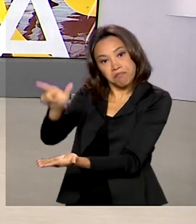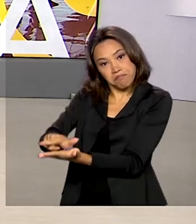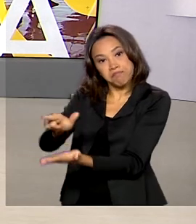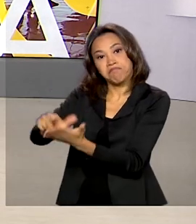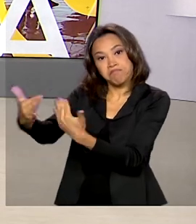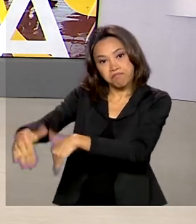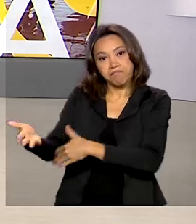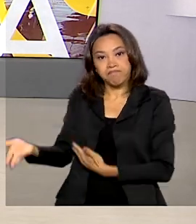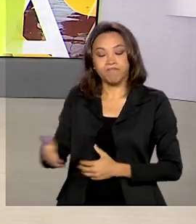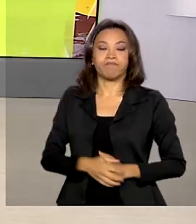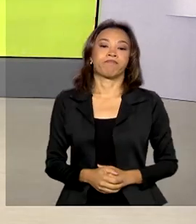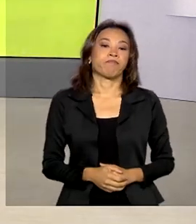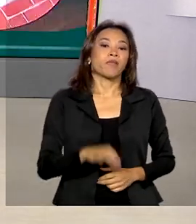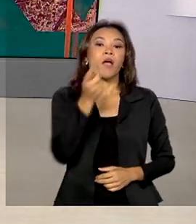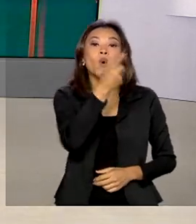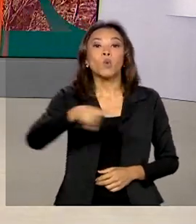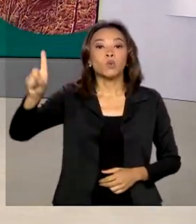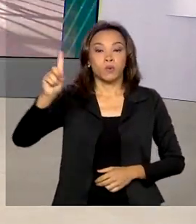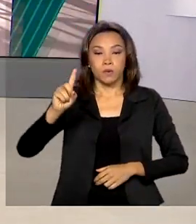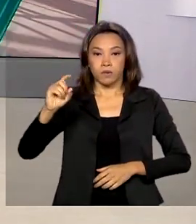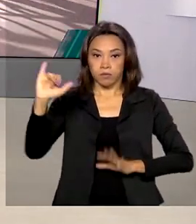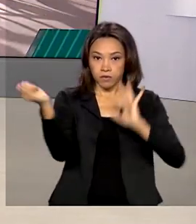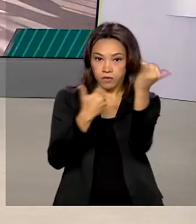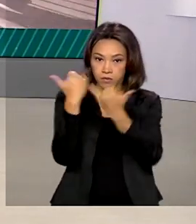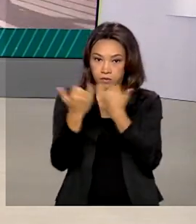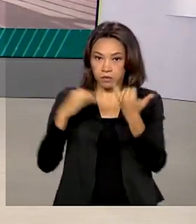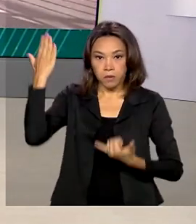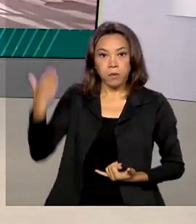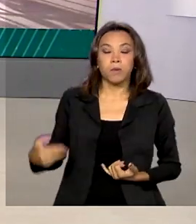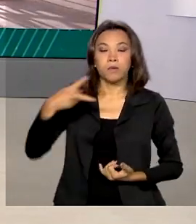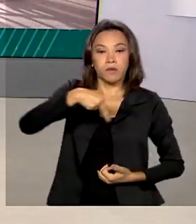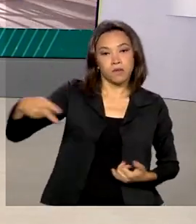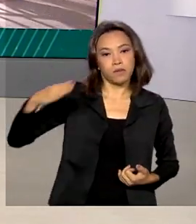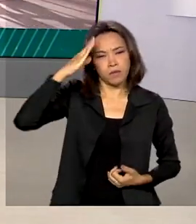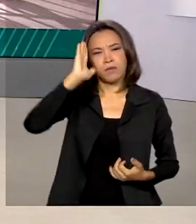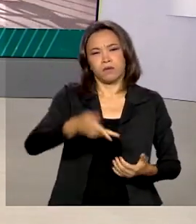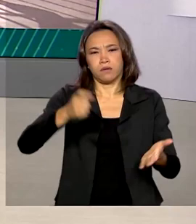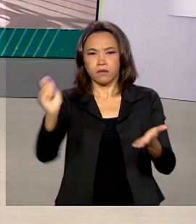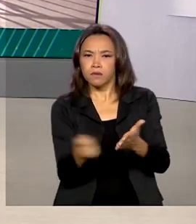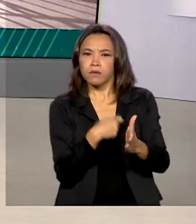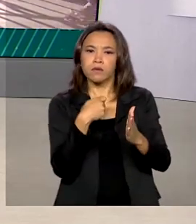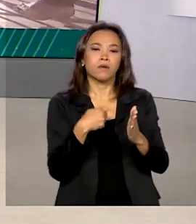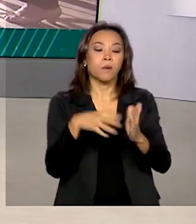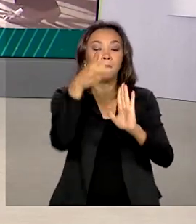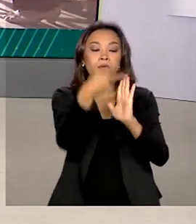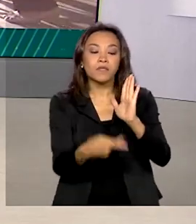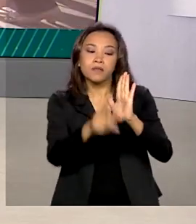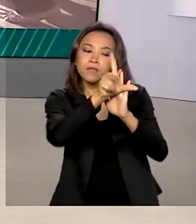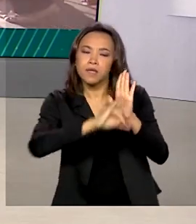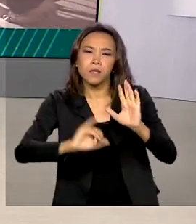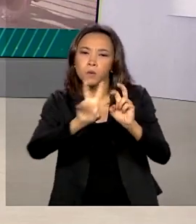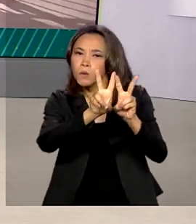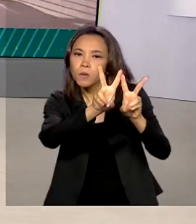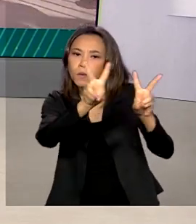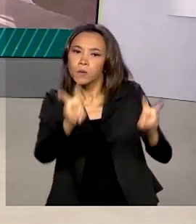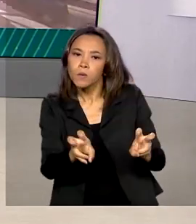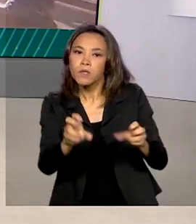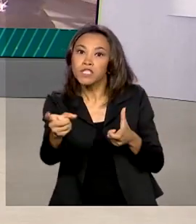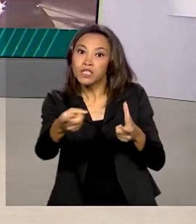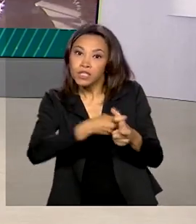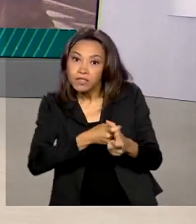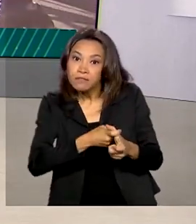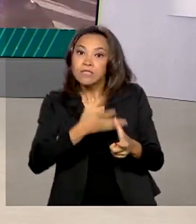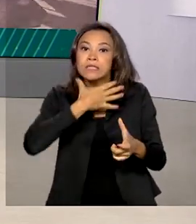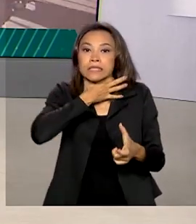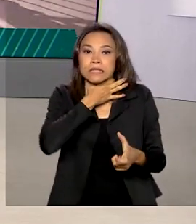Uma última informação, o presidente Jair Bolsonaro sancionou o projeto de lei complementar que trata das dívidas de estados e